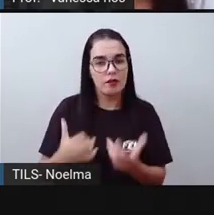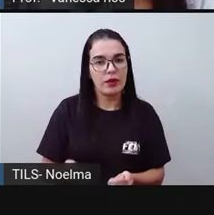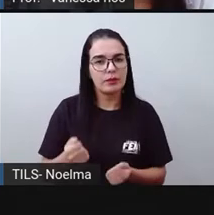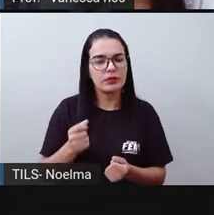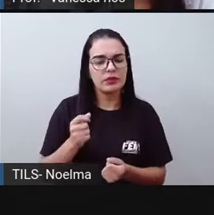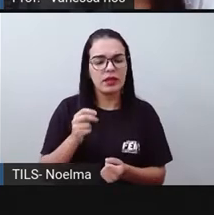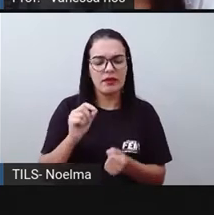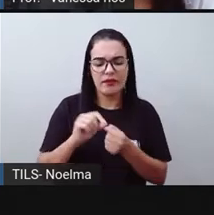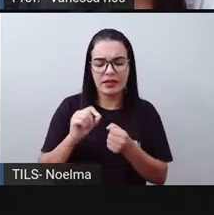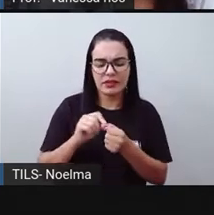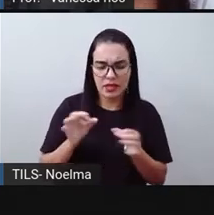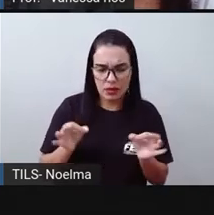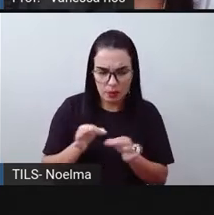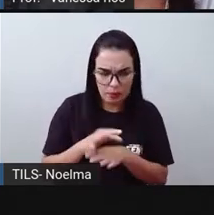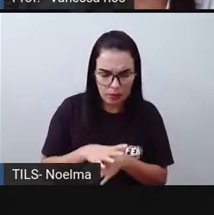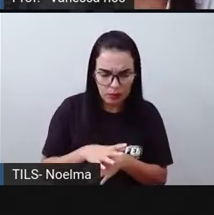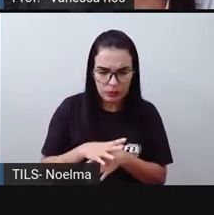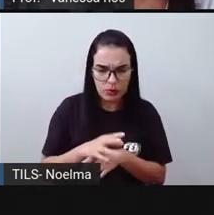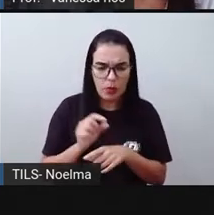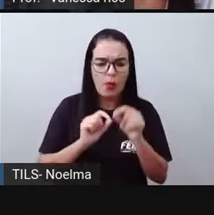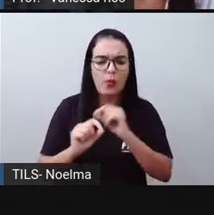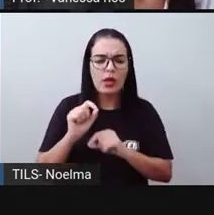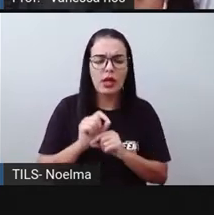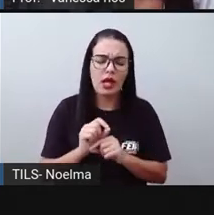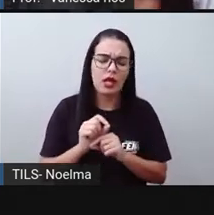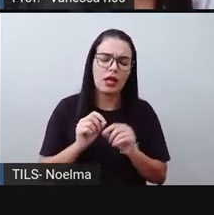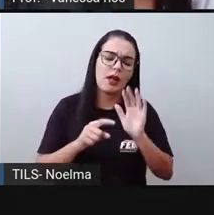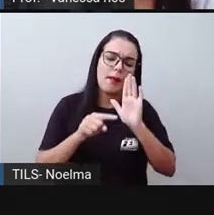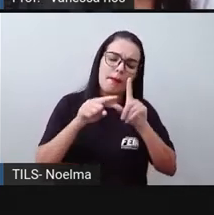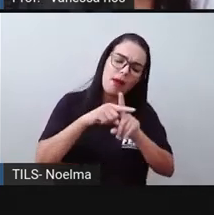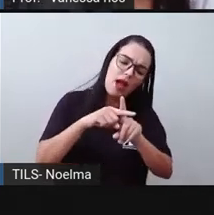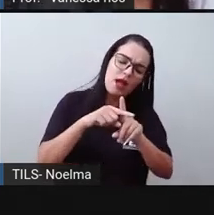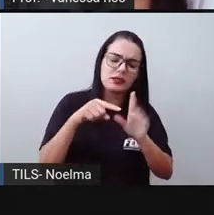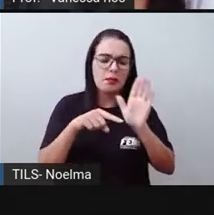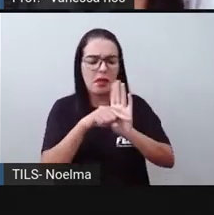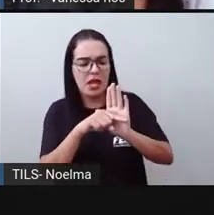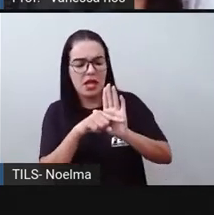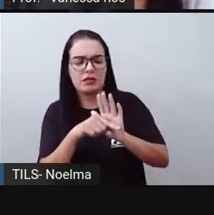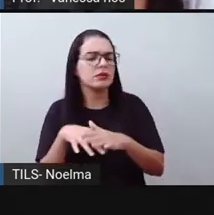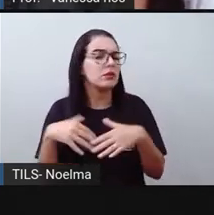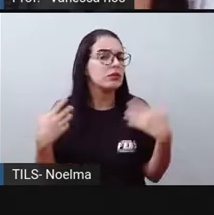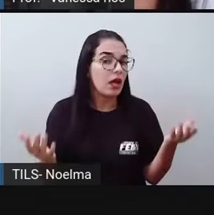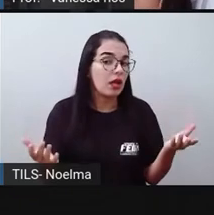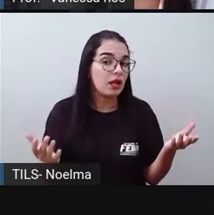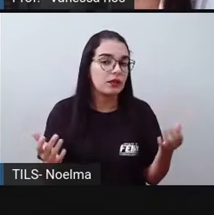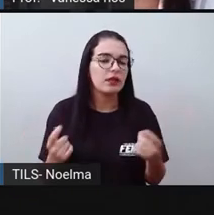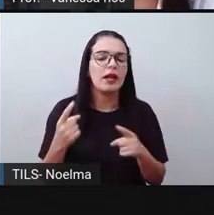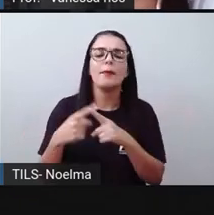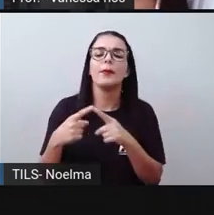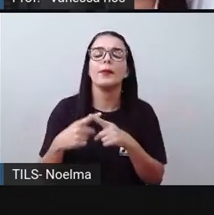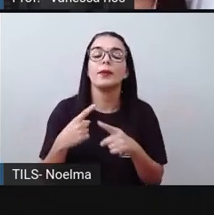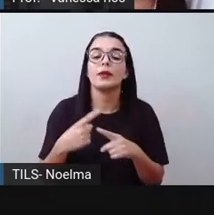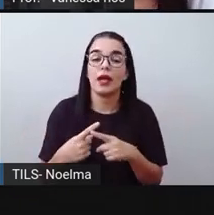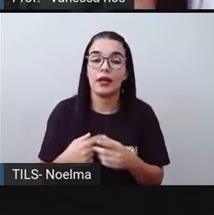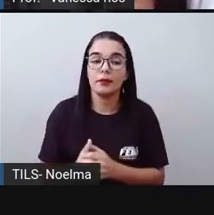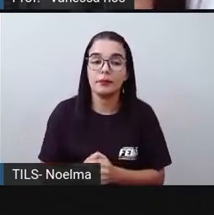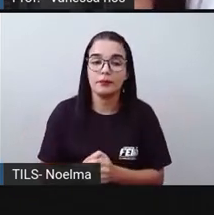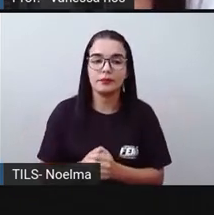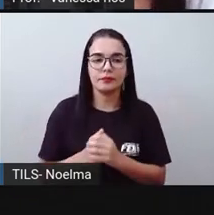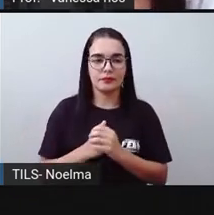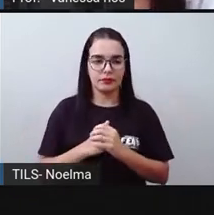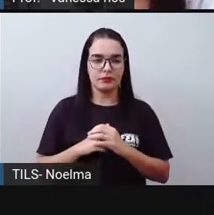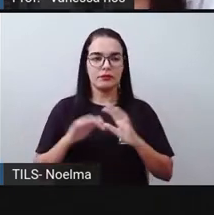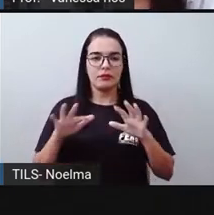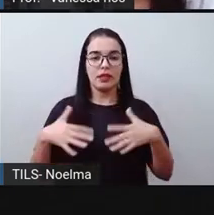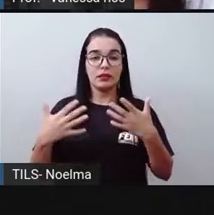operação? Por quê? Uma das coisas principais, quando nós nos deparamos com uma situação